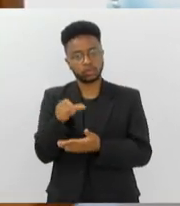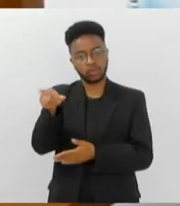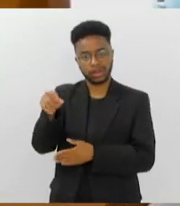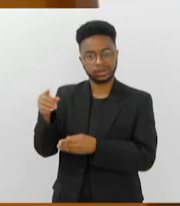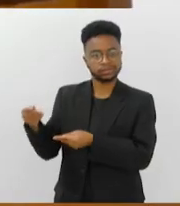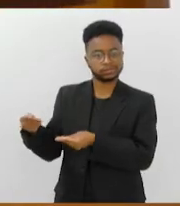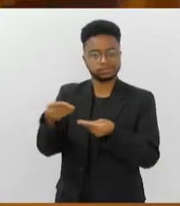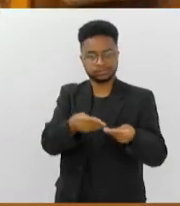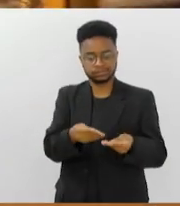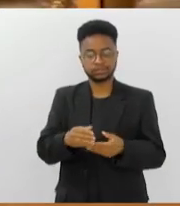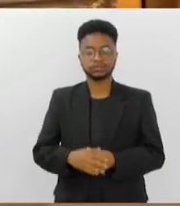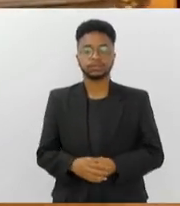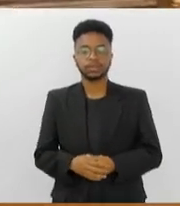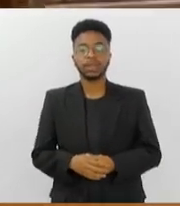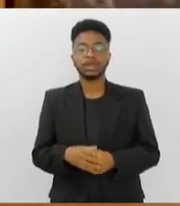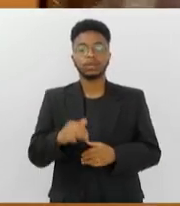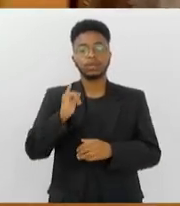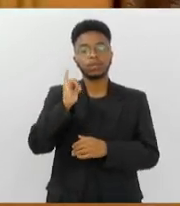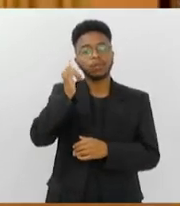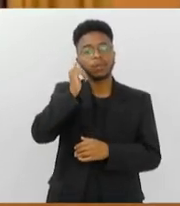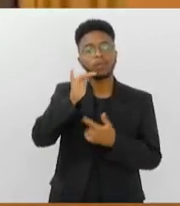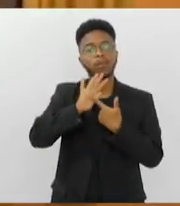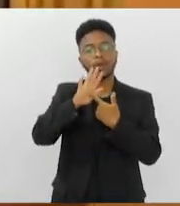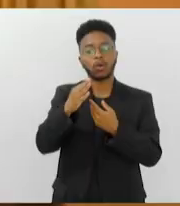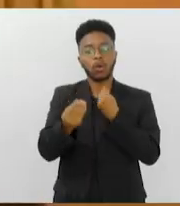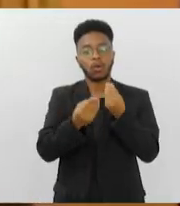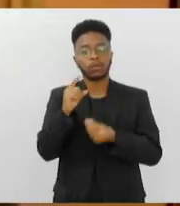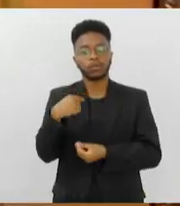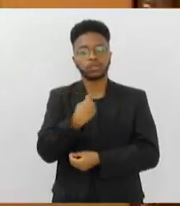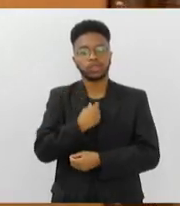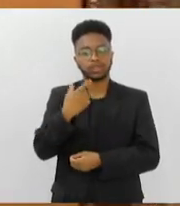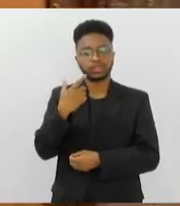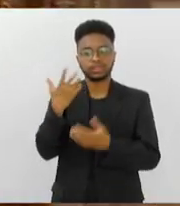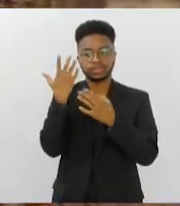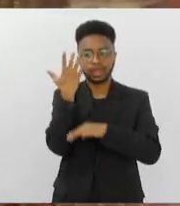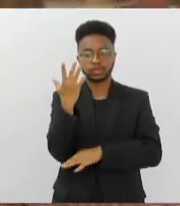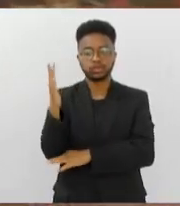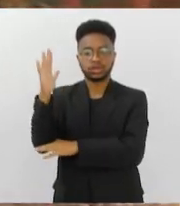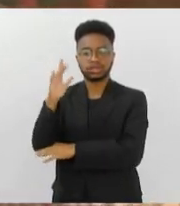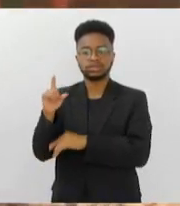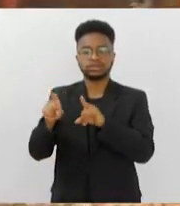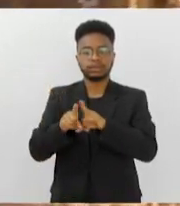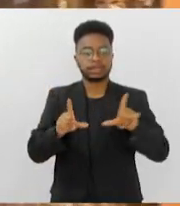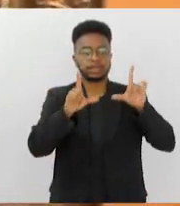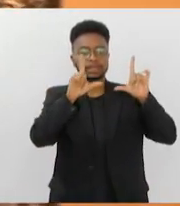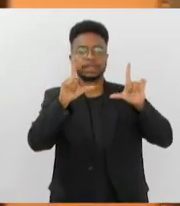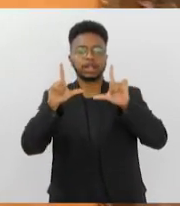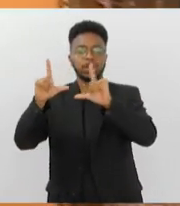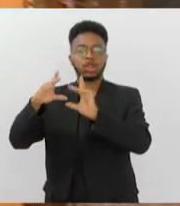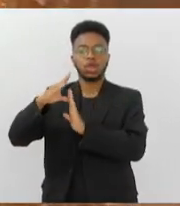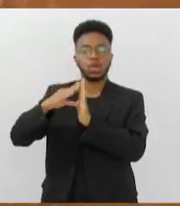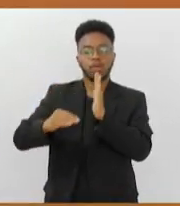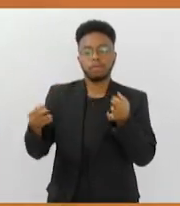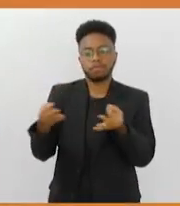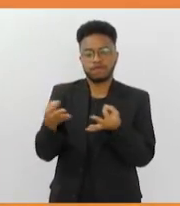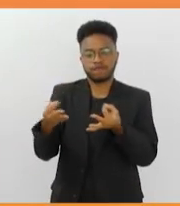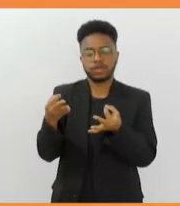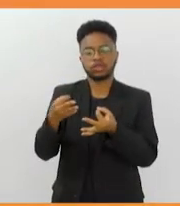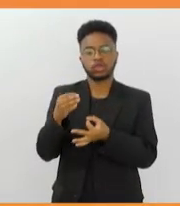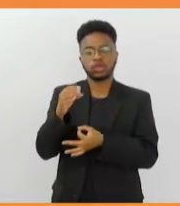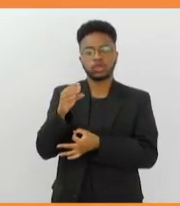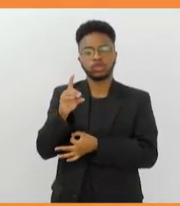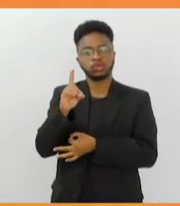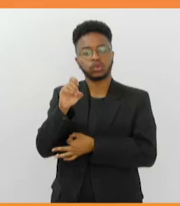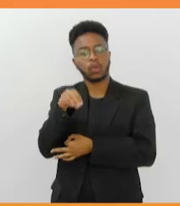em missão para documentar a nossa natureza. As telas em exibição são réplicas perfeitas encomendadas por Dom Pedro II